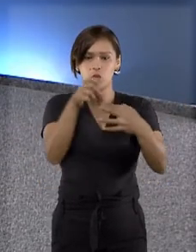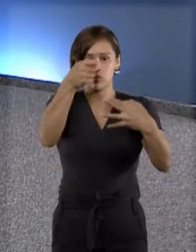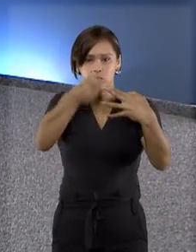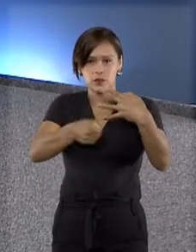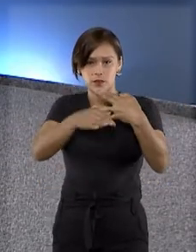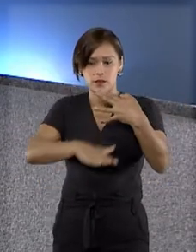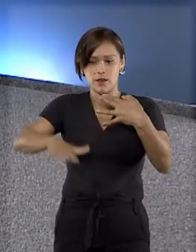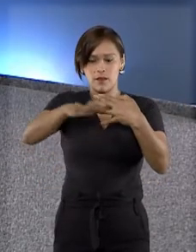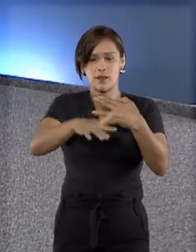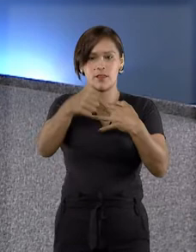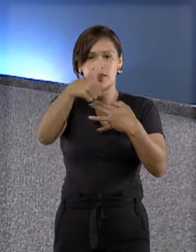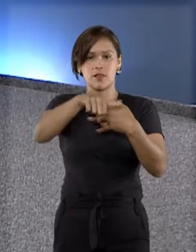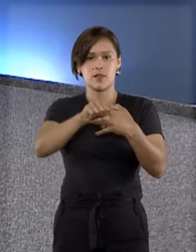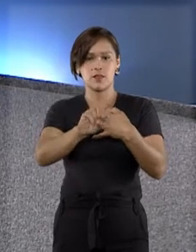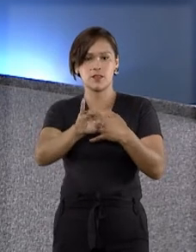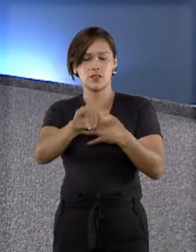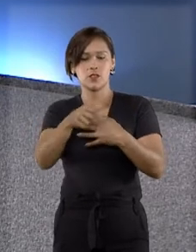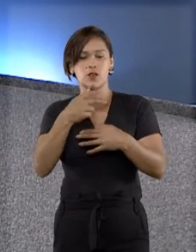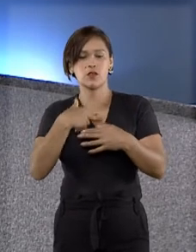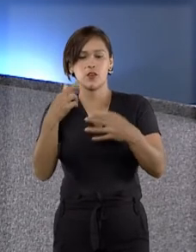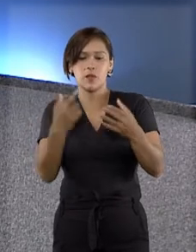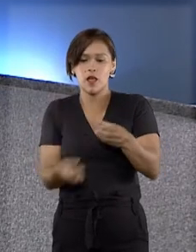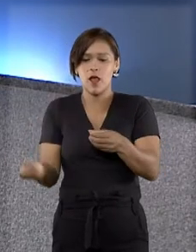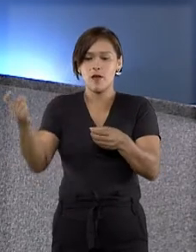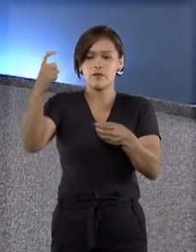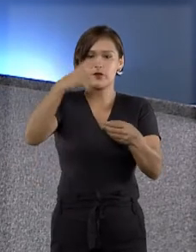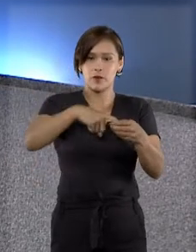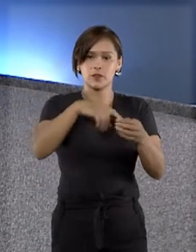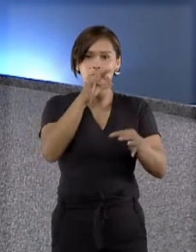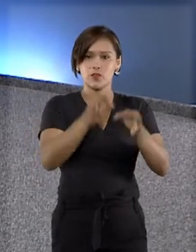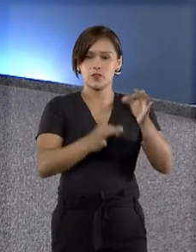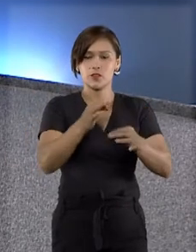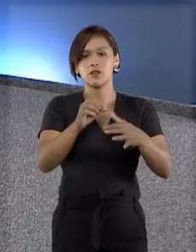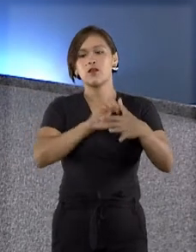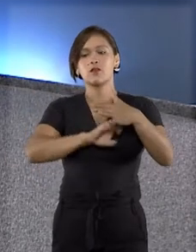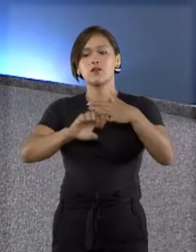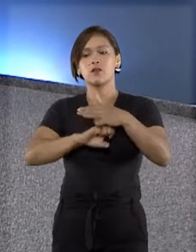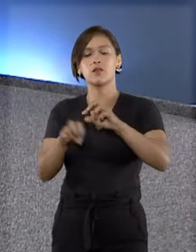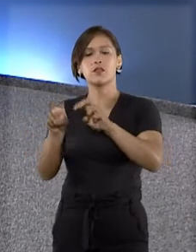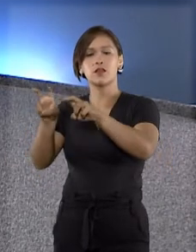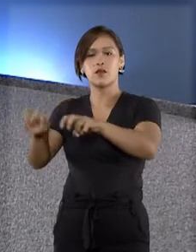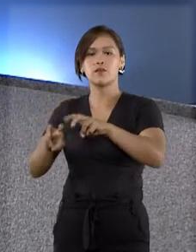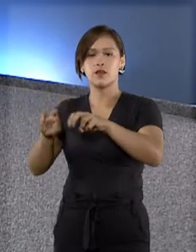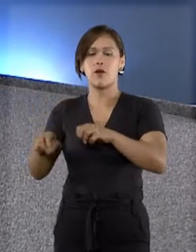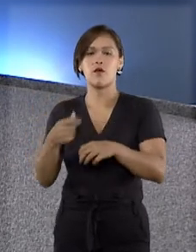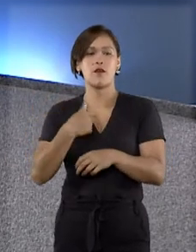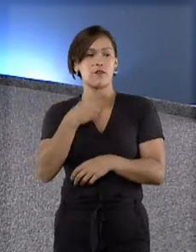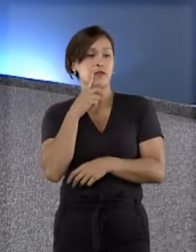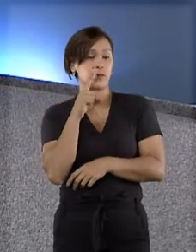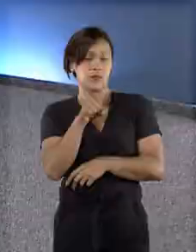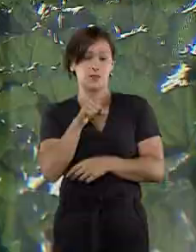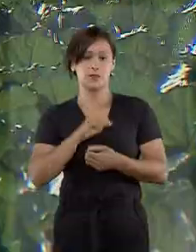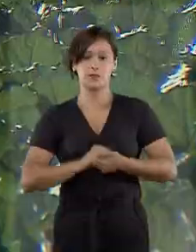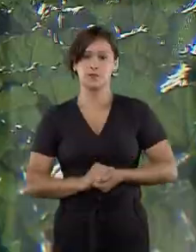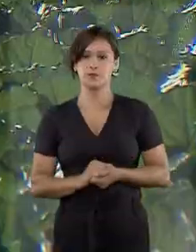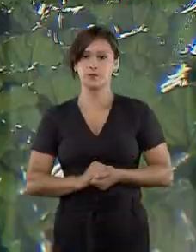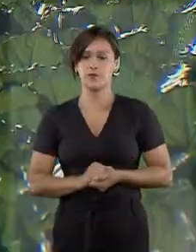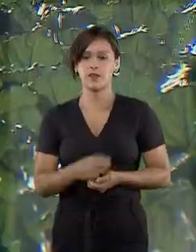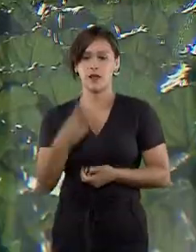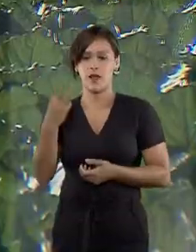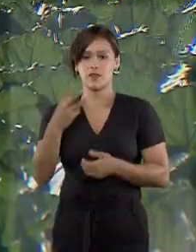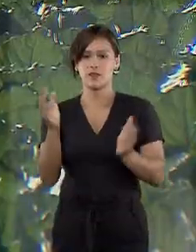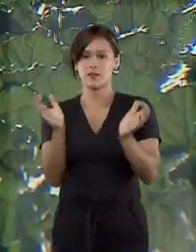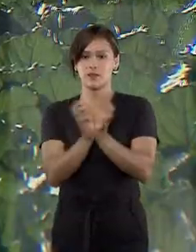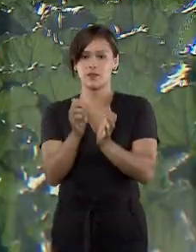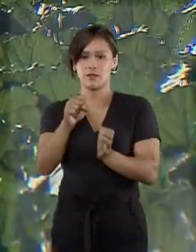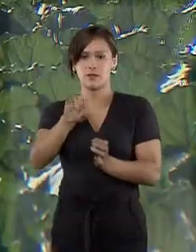jurisprudência do STJ sobre recuperação judicial do empresário rural. Vamos conferir. A